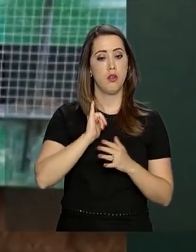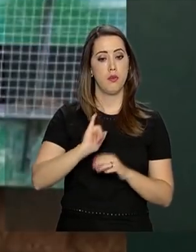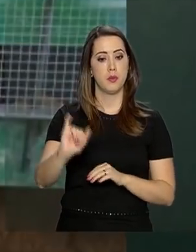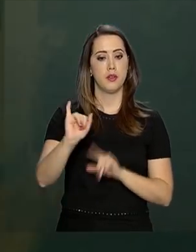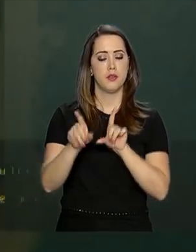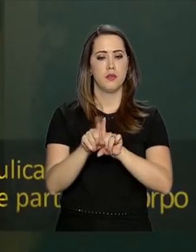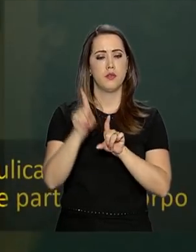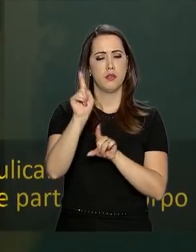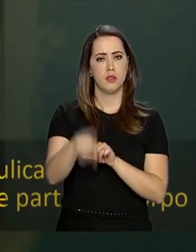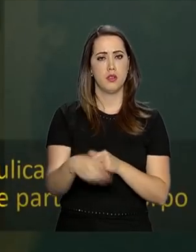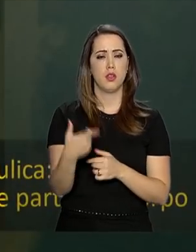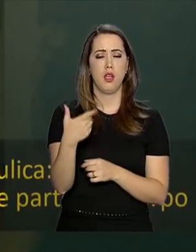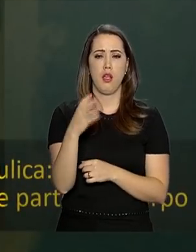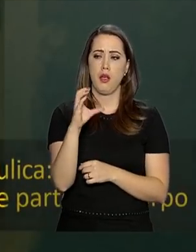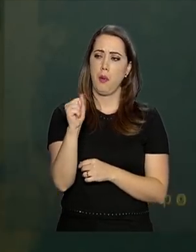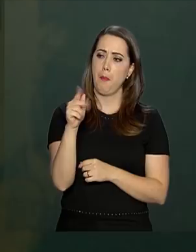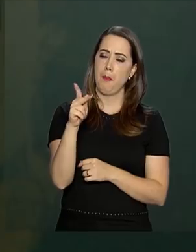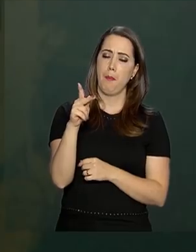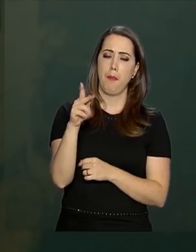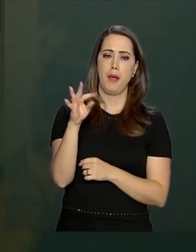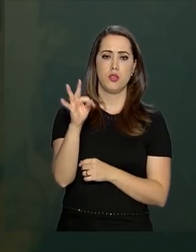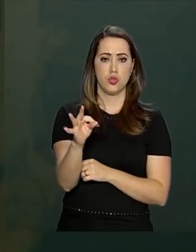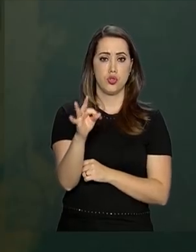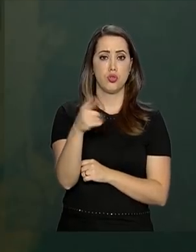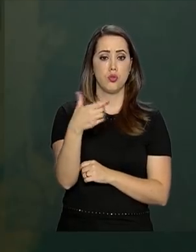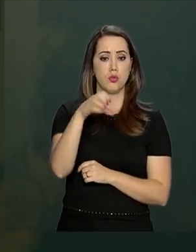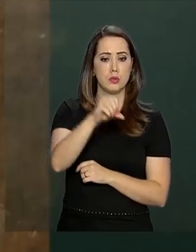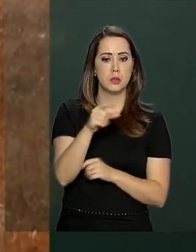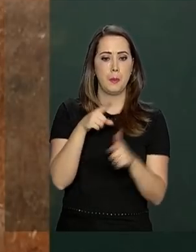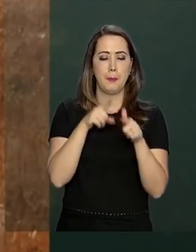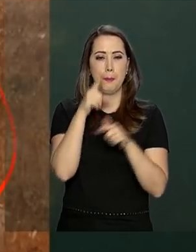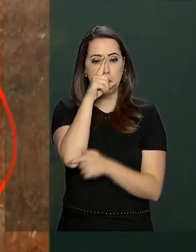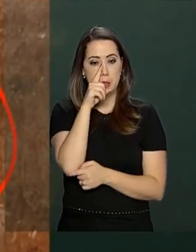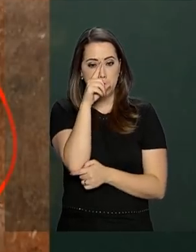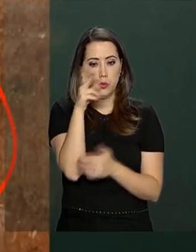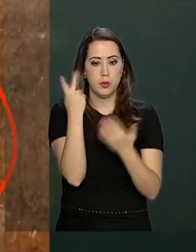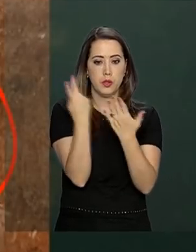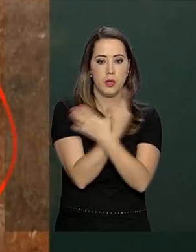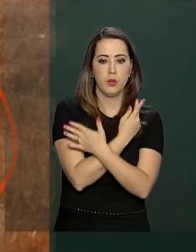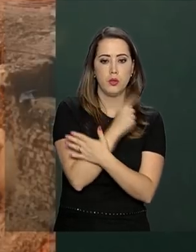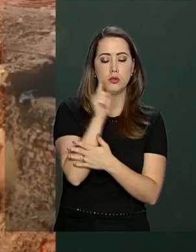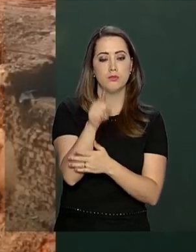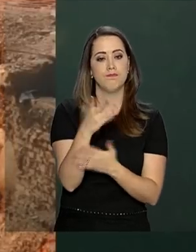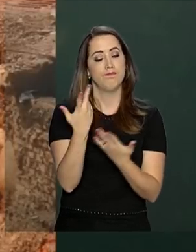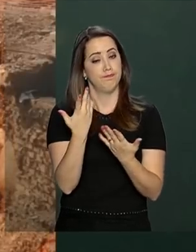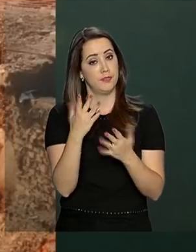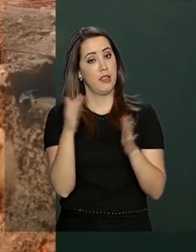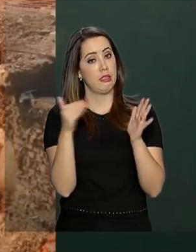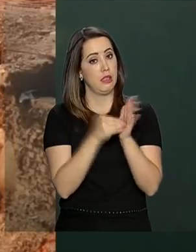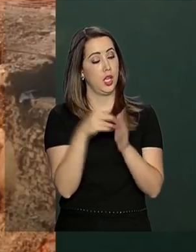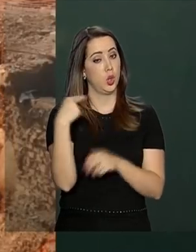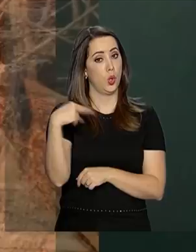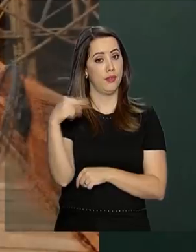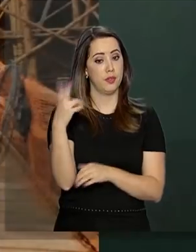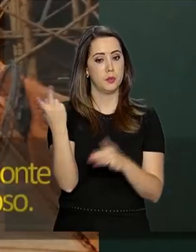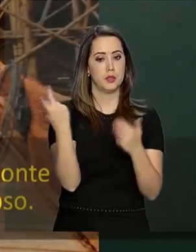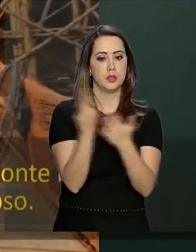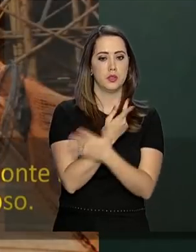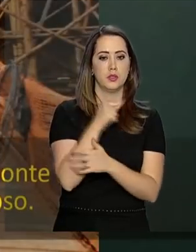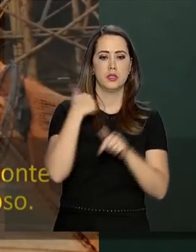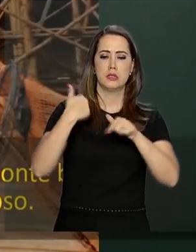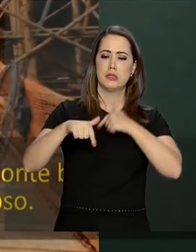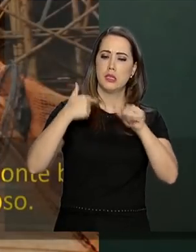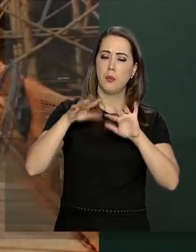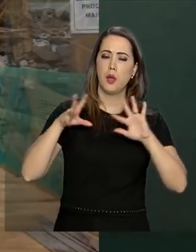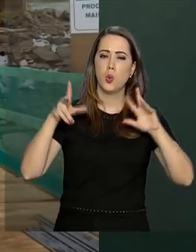2019. Neste ano, o tema são os riscos ocupacionais. Até novembro, serão realizadas ações